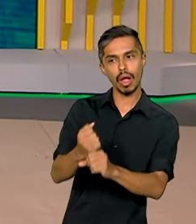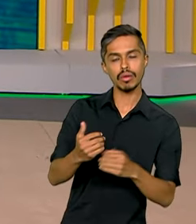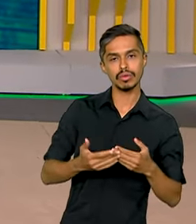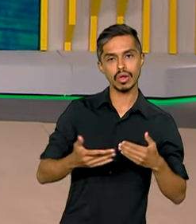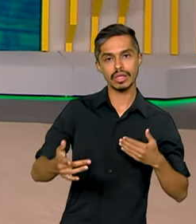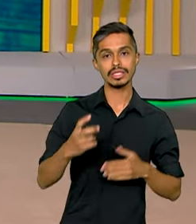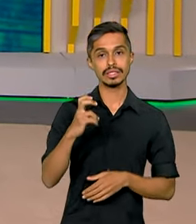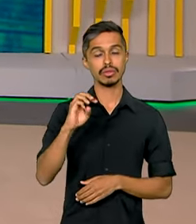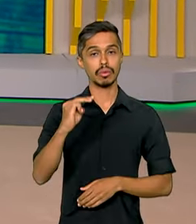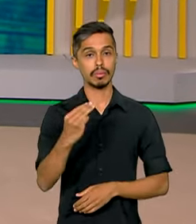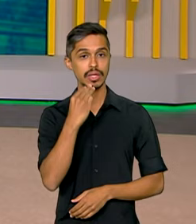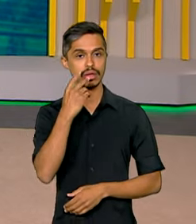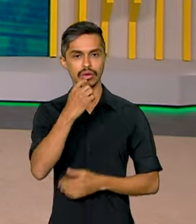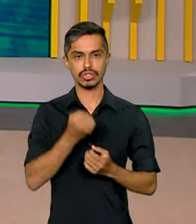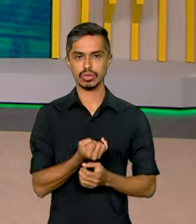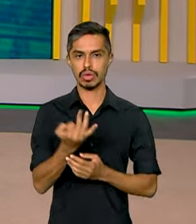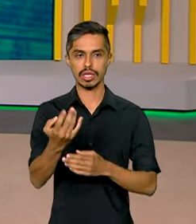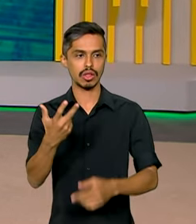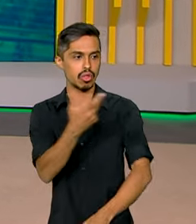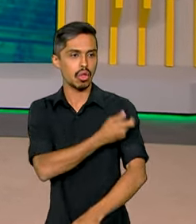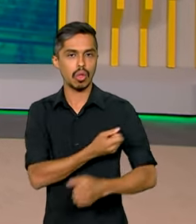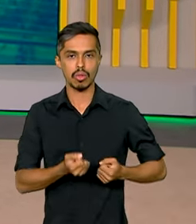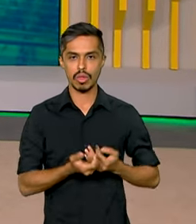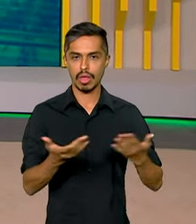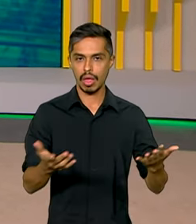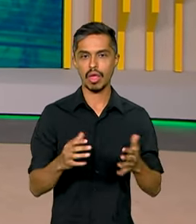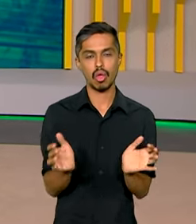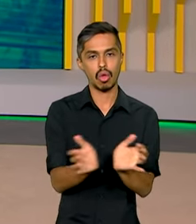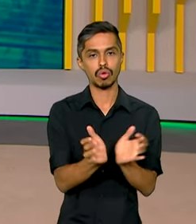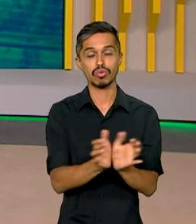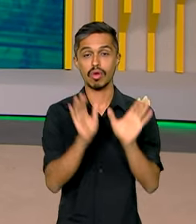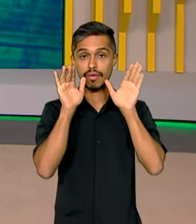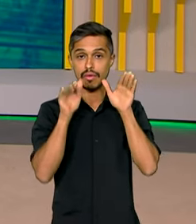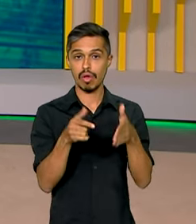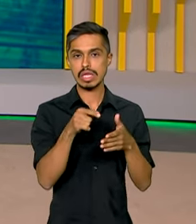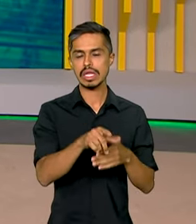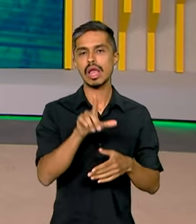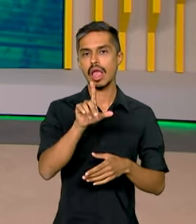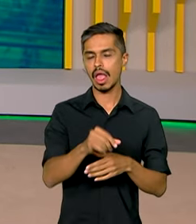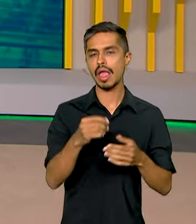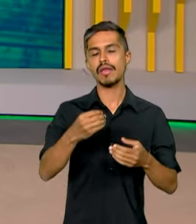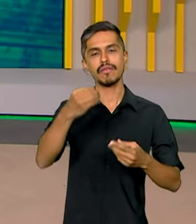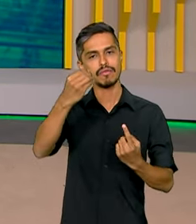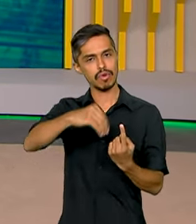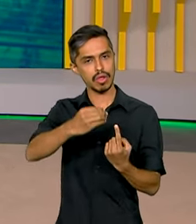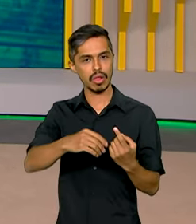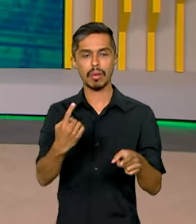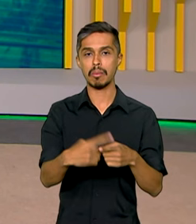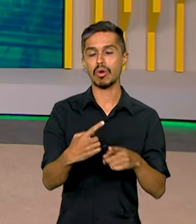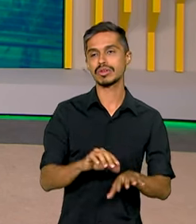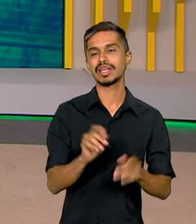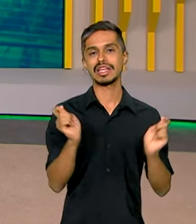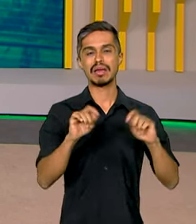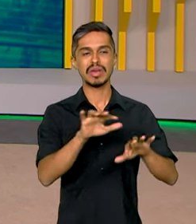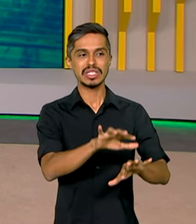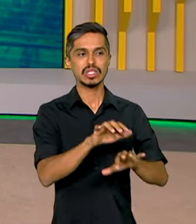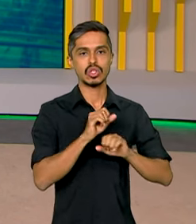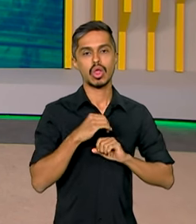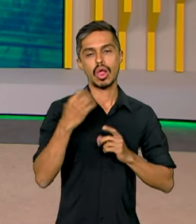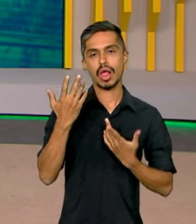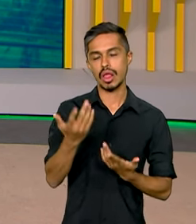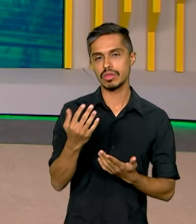mais de 5 milhões de doses serão ofertadas a grupos específicos que são mais vulneráveis à doença e que serão